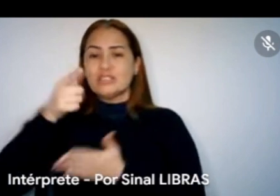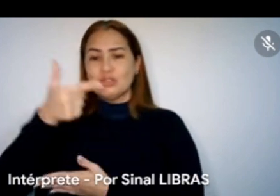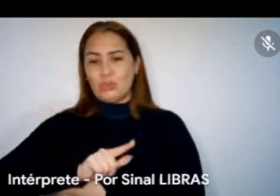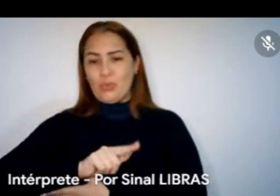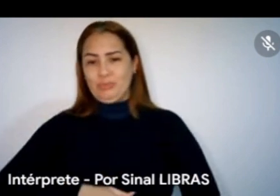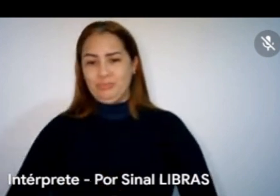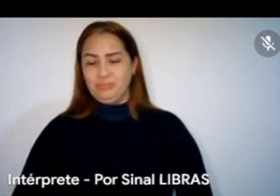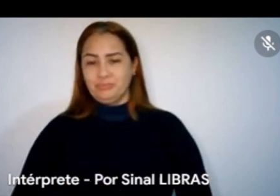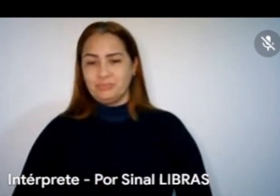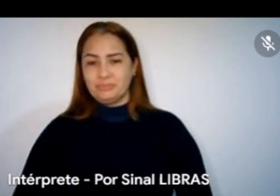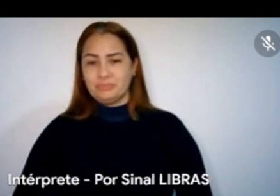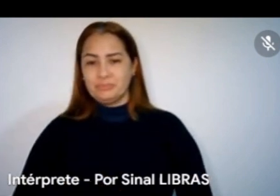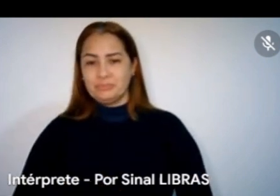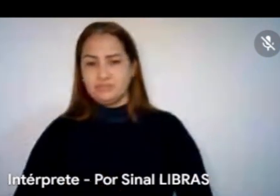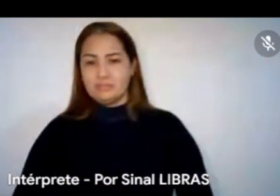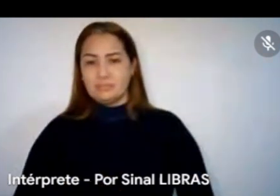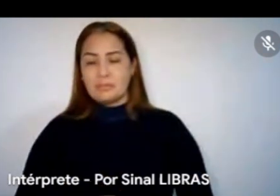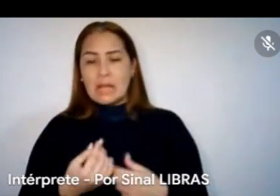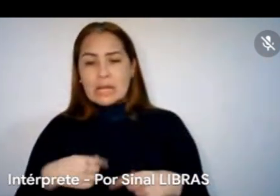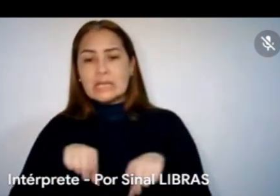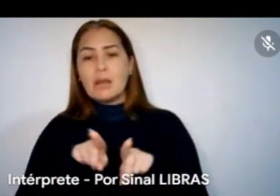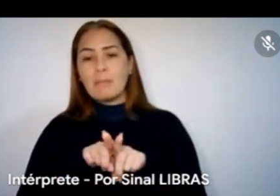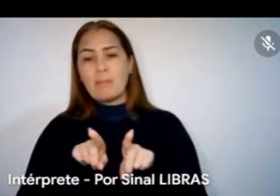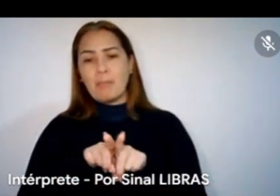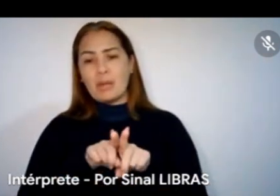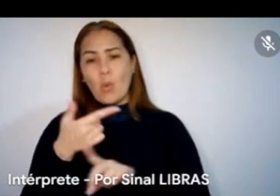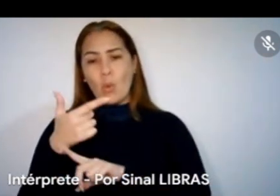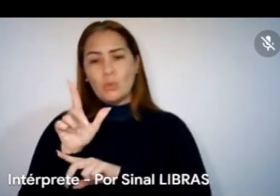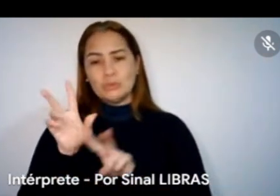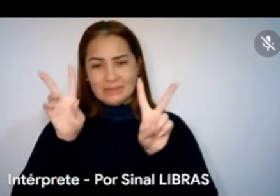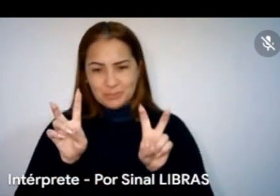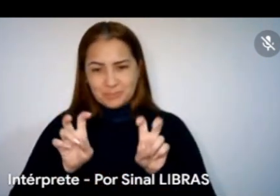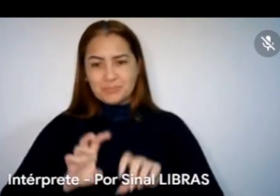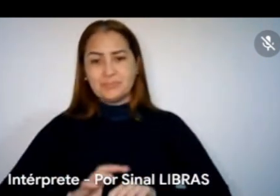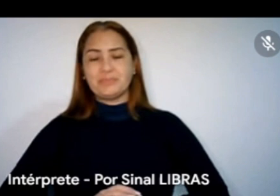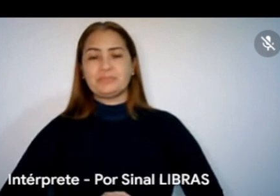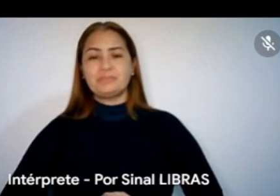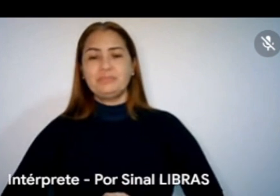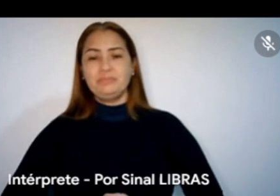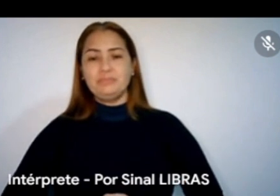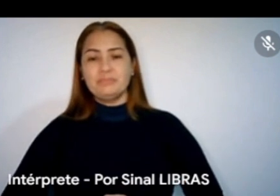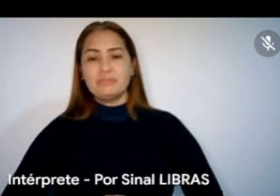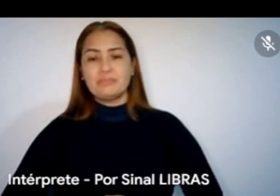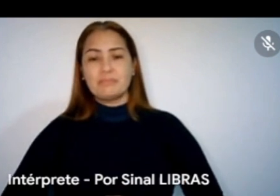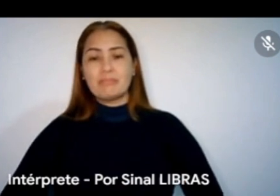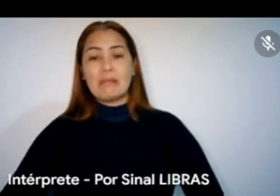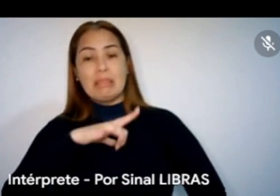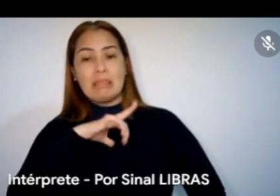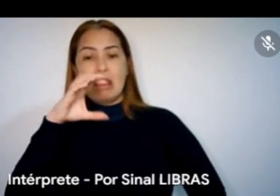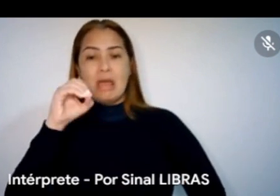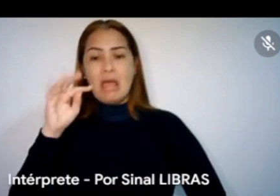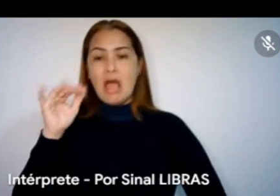também, já colocando outras questões, além das cotas para negros,